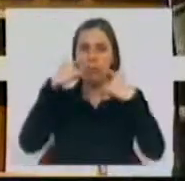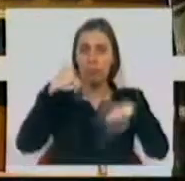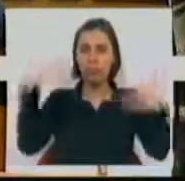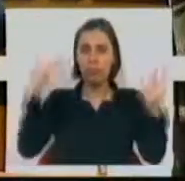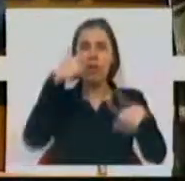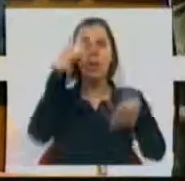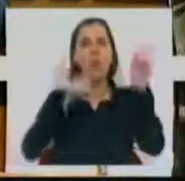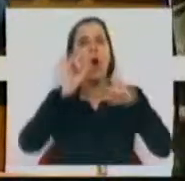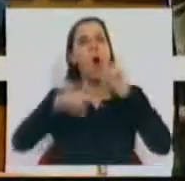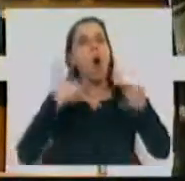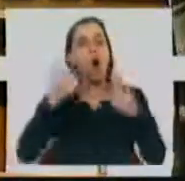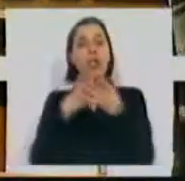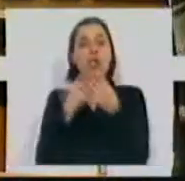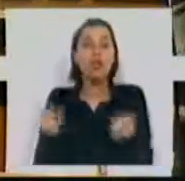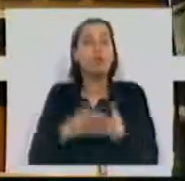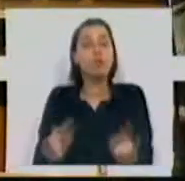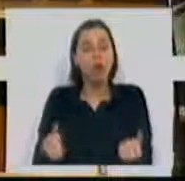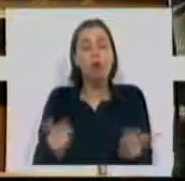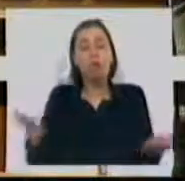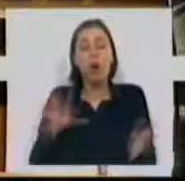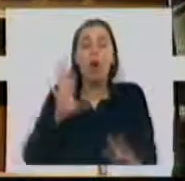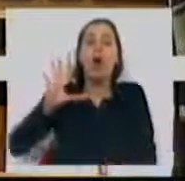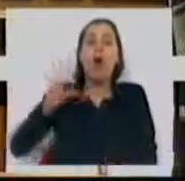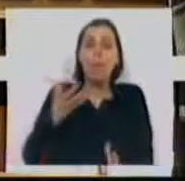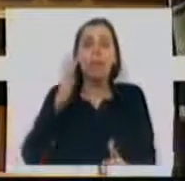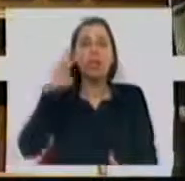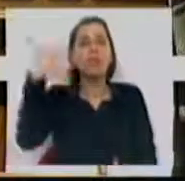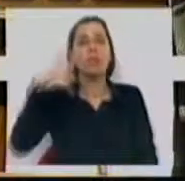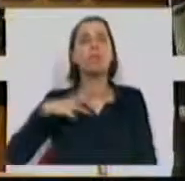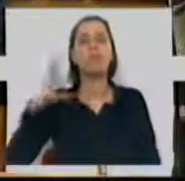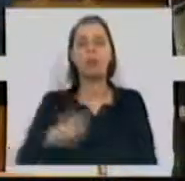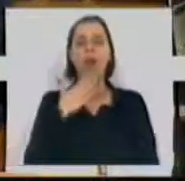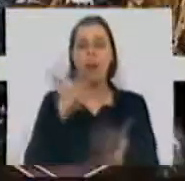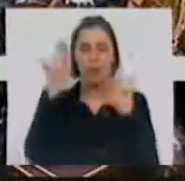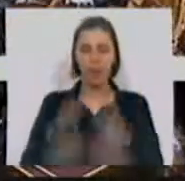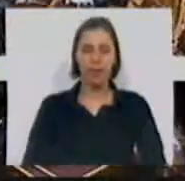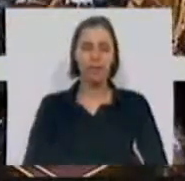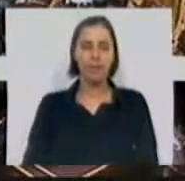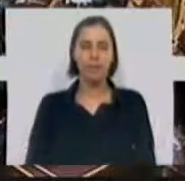das pessoas e de apontar soluções para o país e para o futuro de Portugal. Muito obrigado.